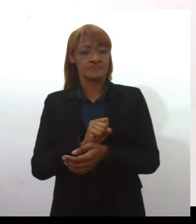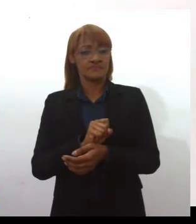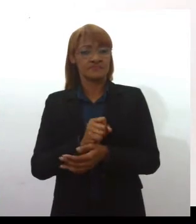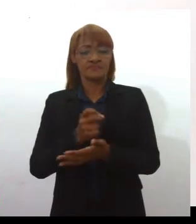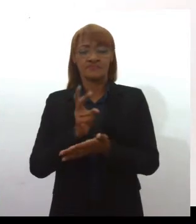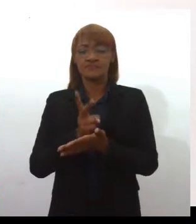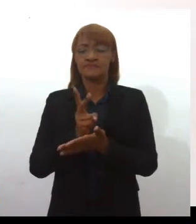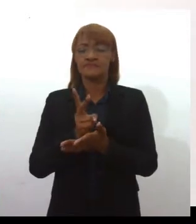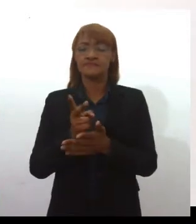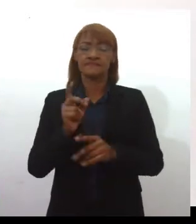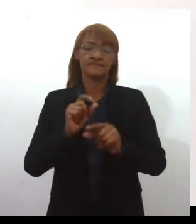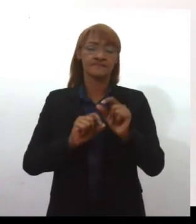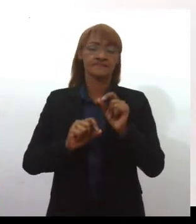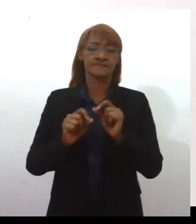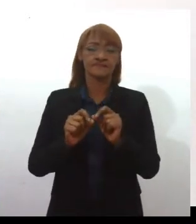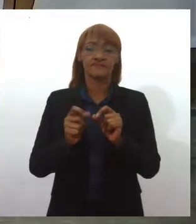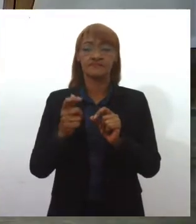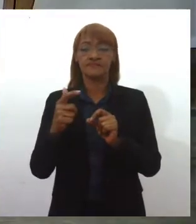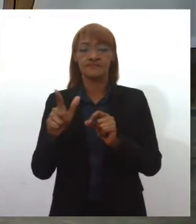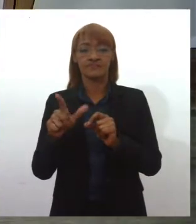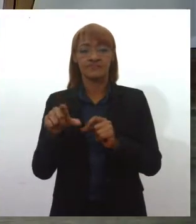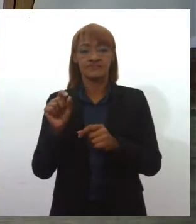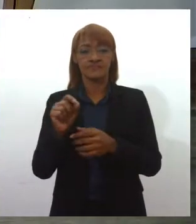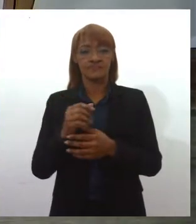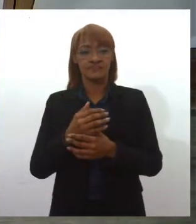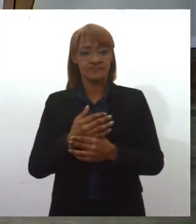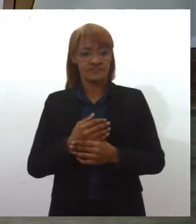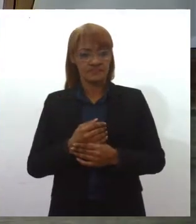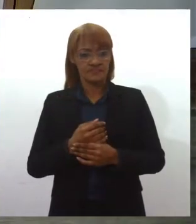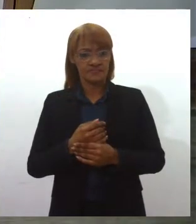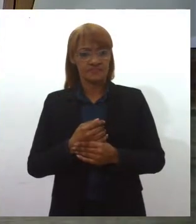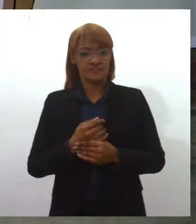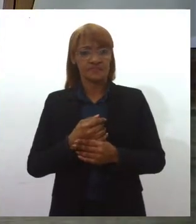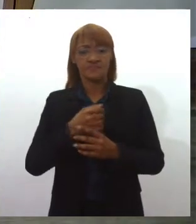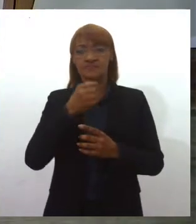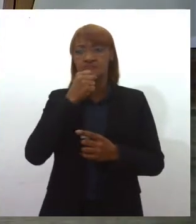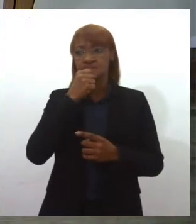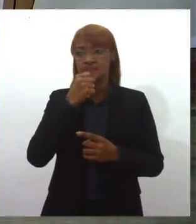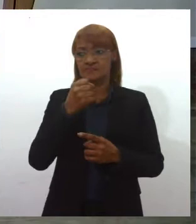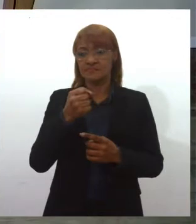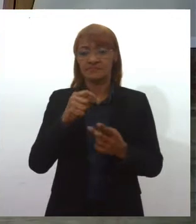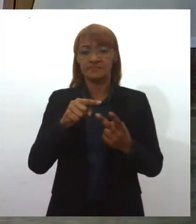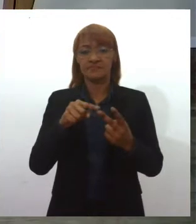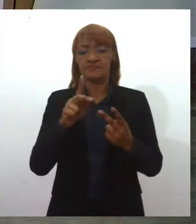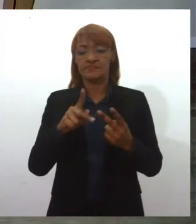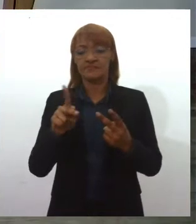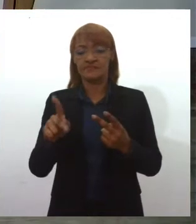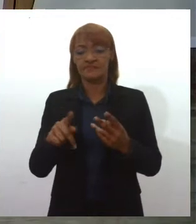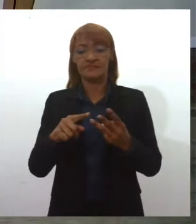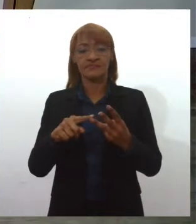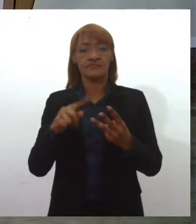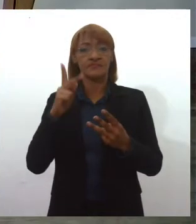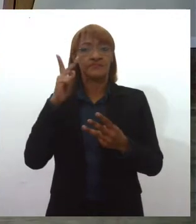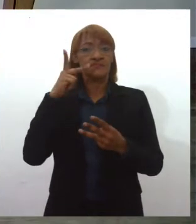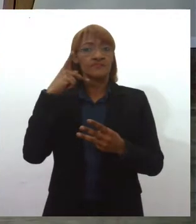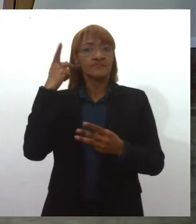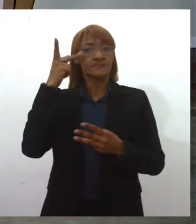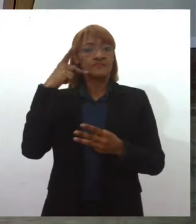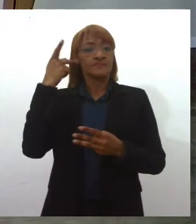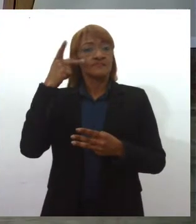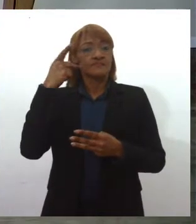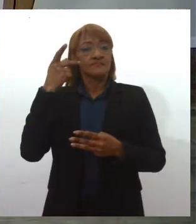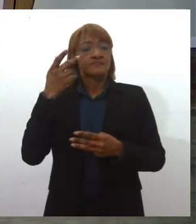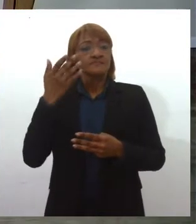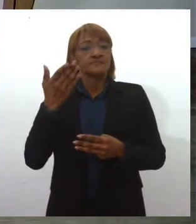buscar outros caminhos. Bom, jornalista, professora, parlamentar, vamos entrar aí nessa seara